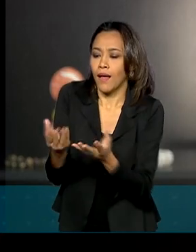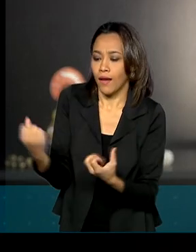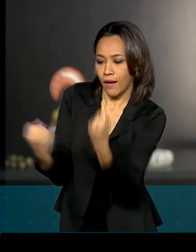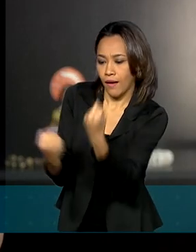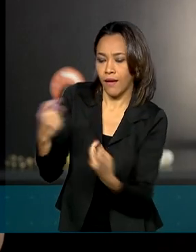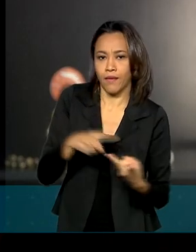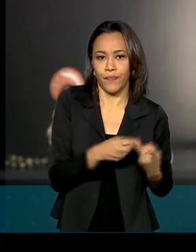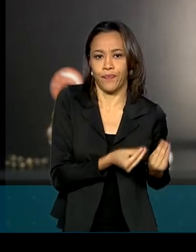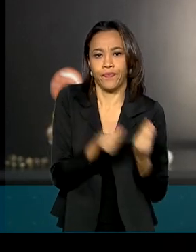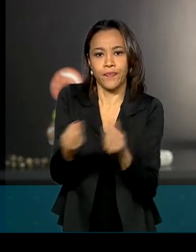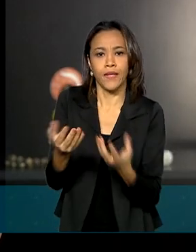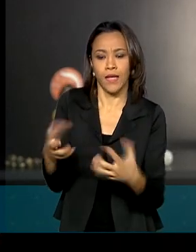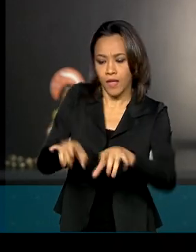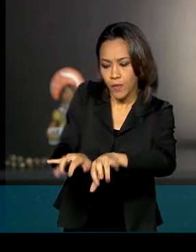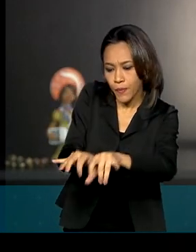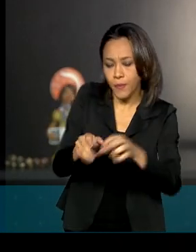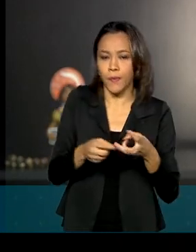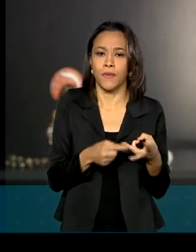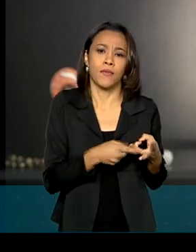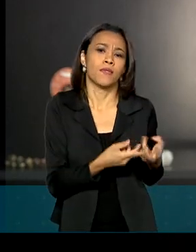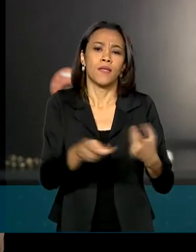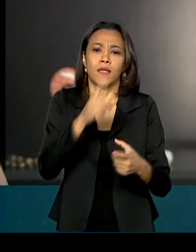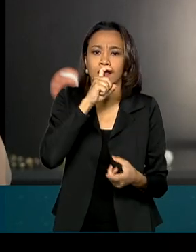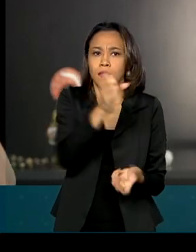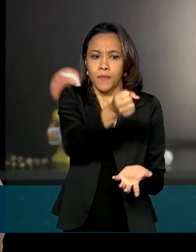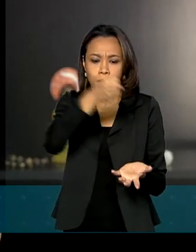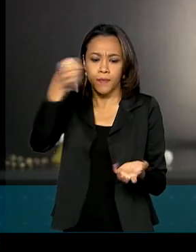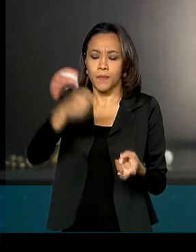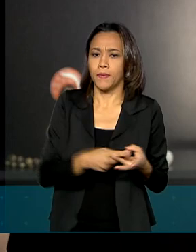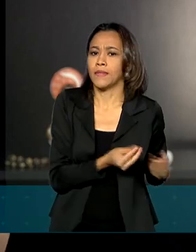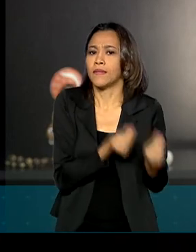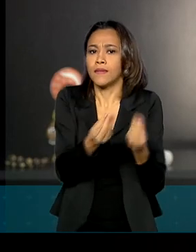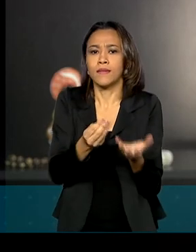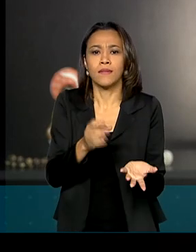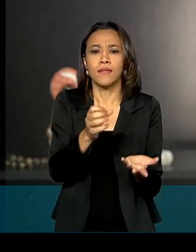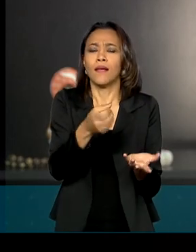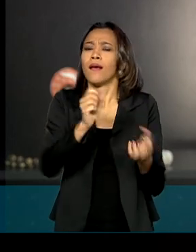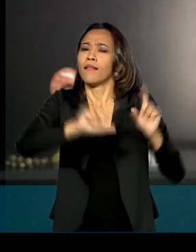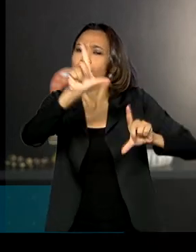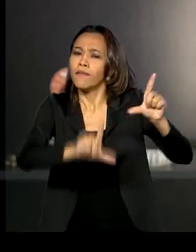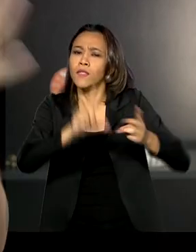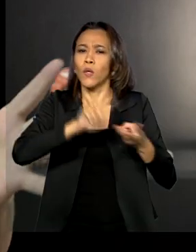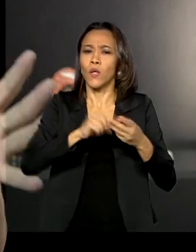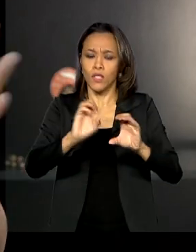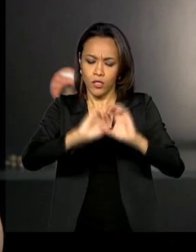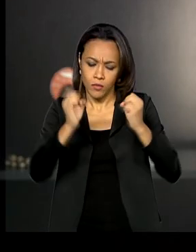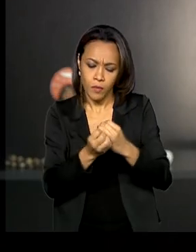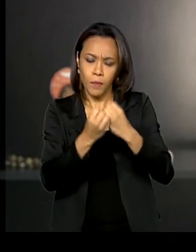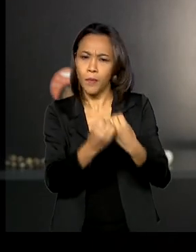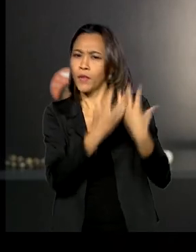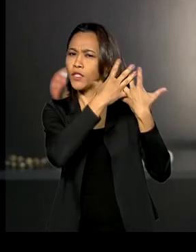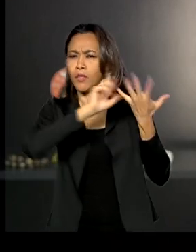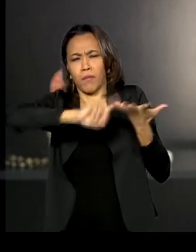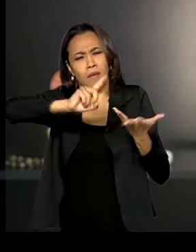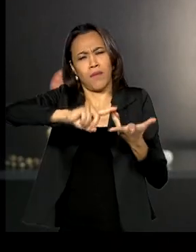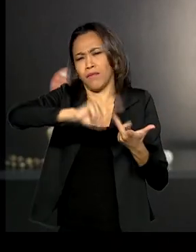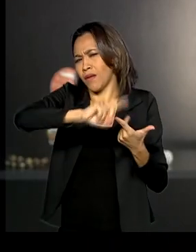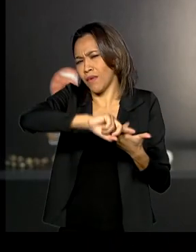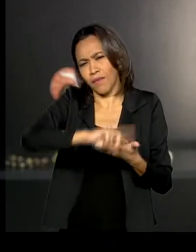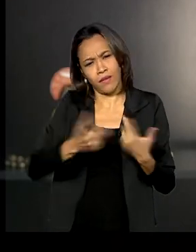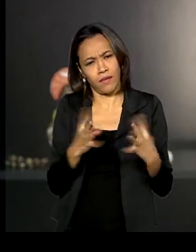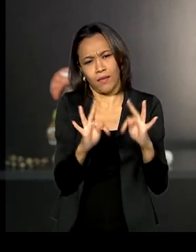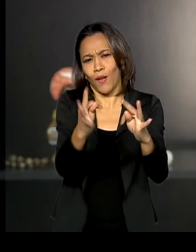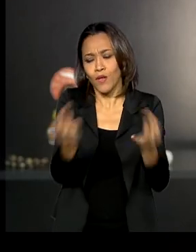computadores, impressoras, refrigeradores, televisões, impressoras, projetores e outros vários equipamentos